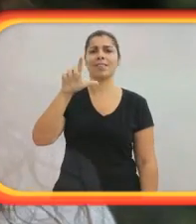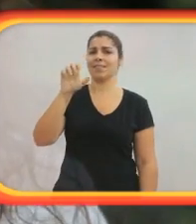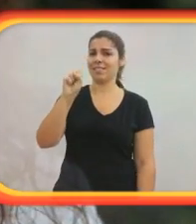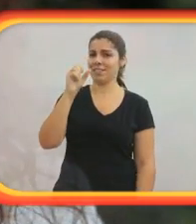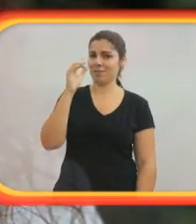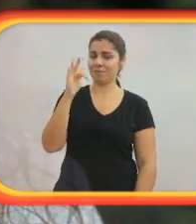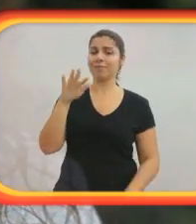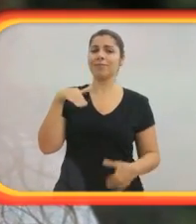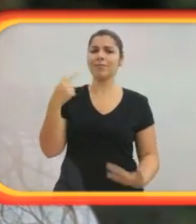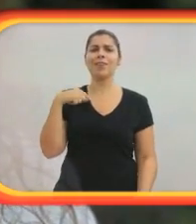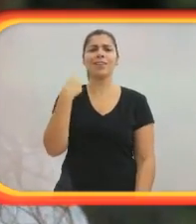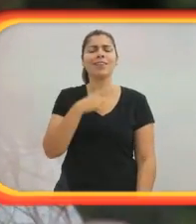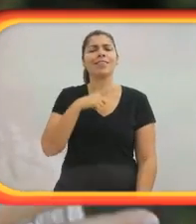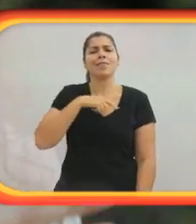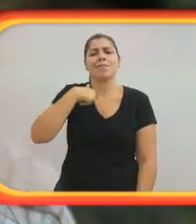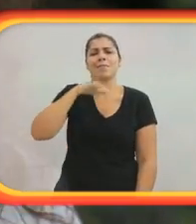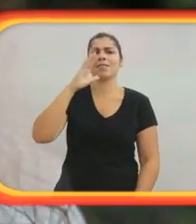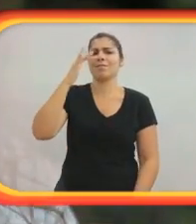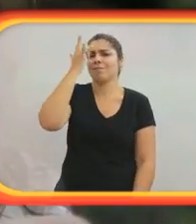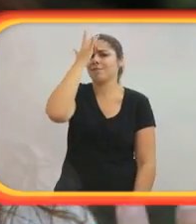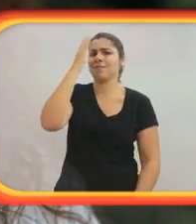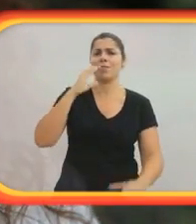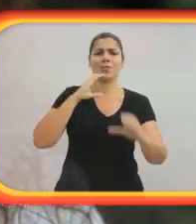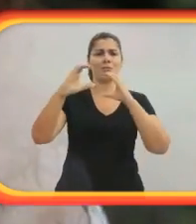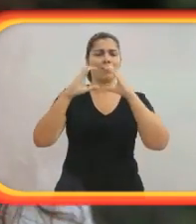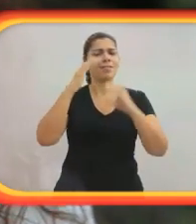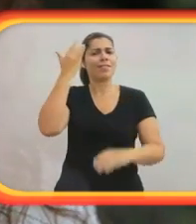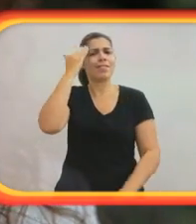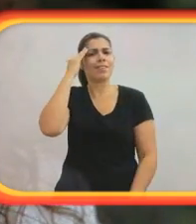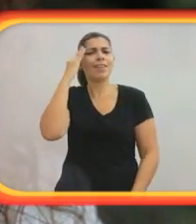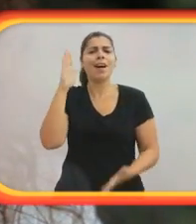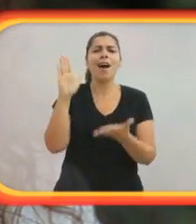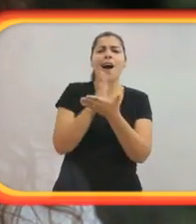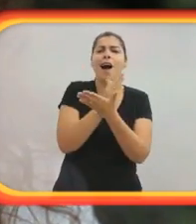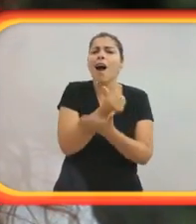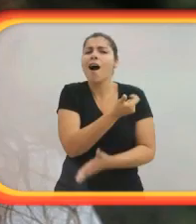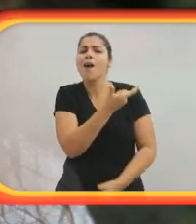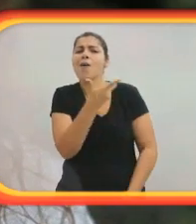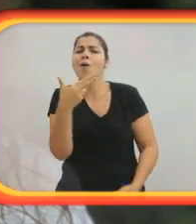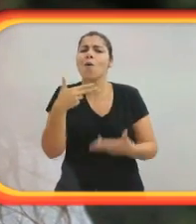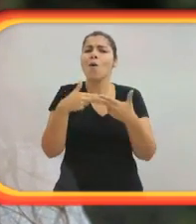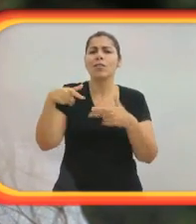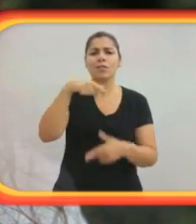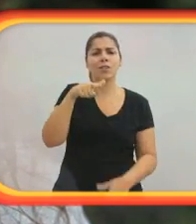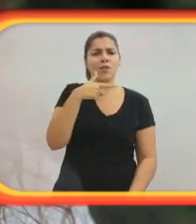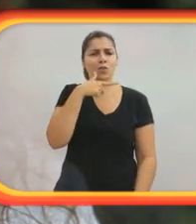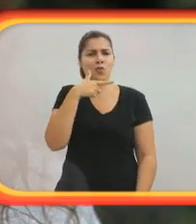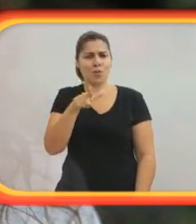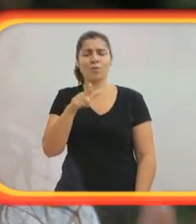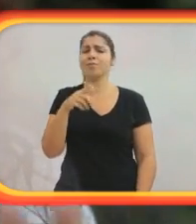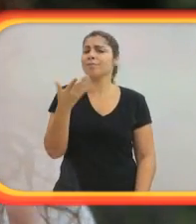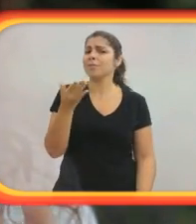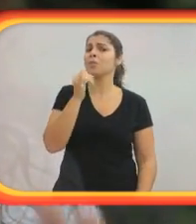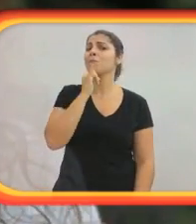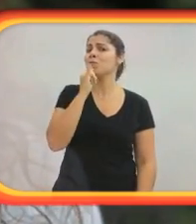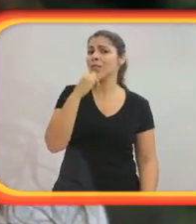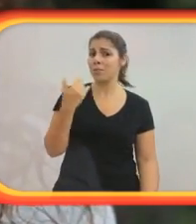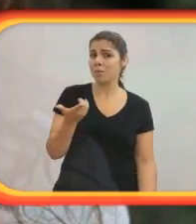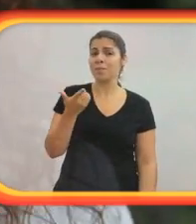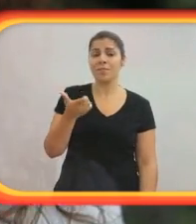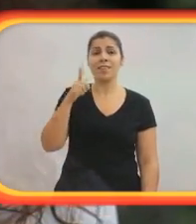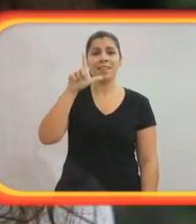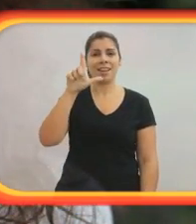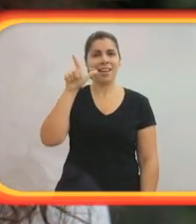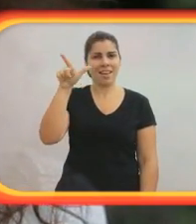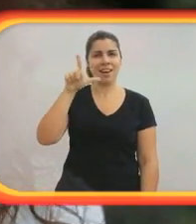mexicana, da língua de sinais americana, exatamente porque tem origem também na língua de sinais francesa. Então, a gente tem